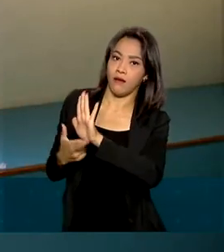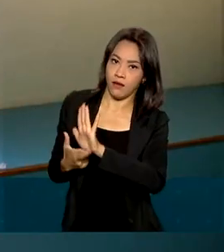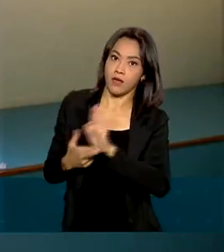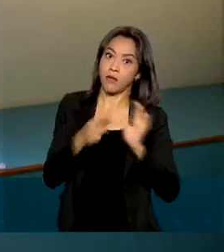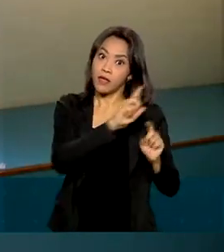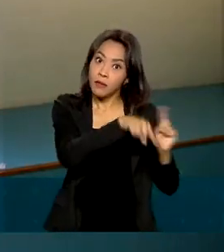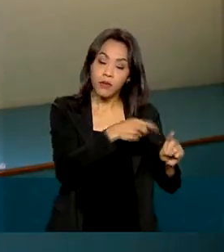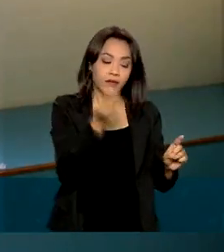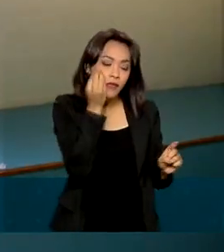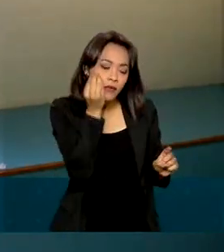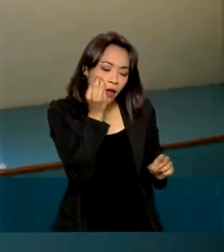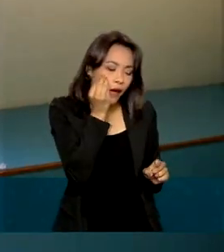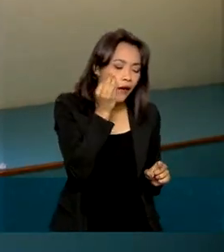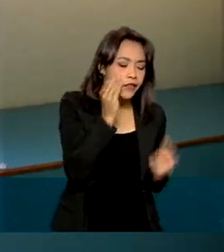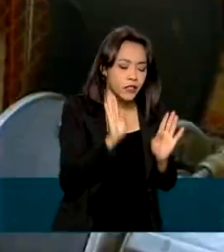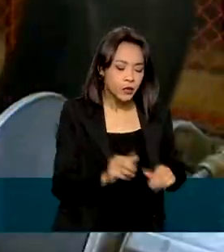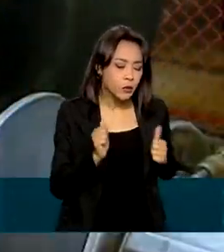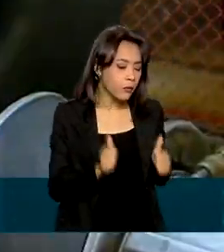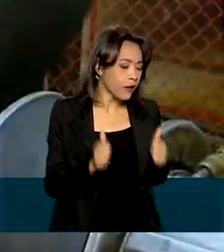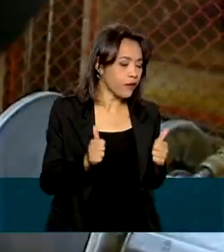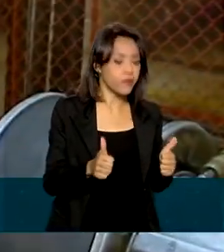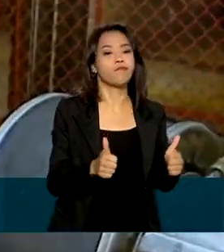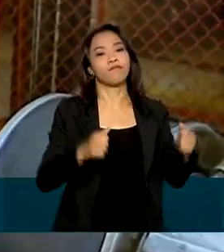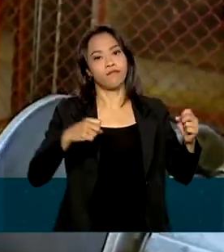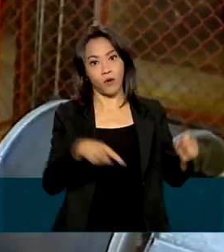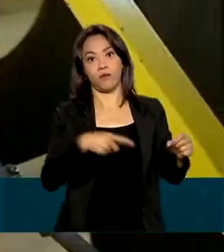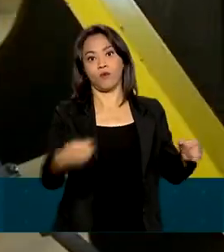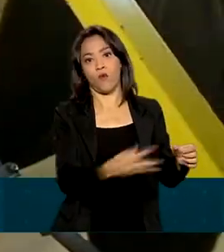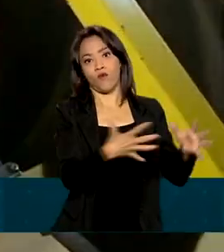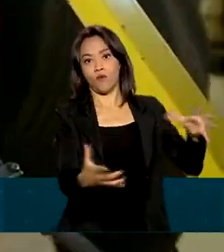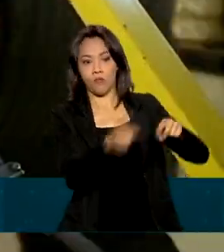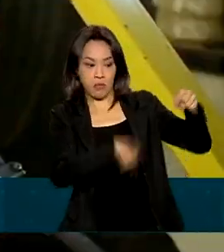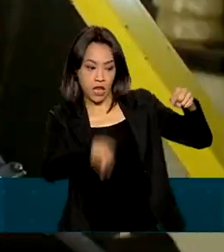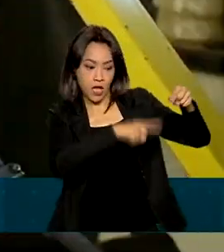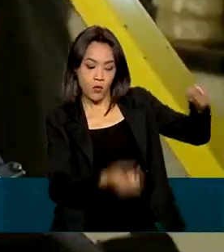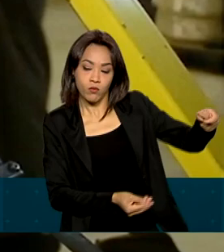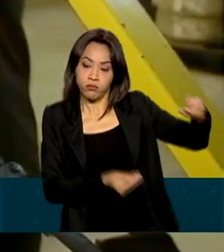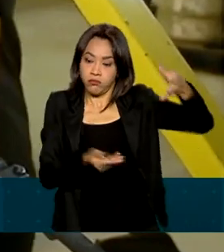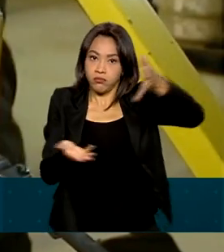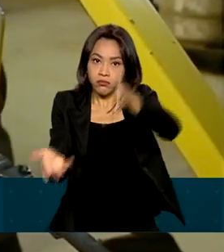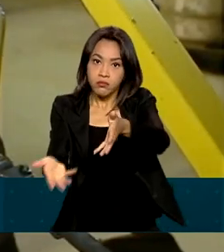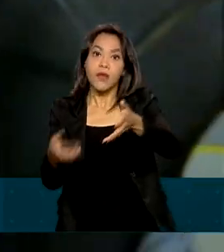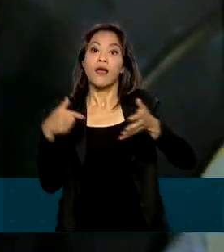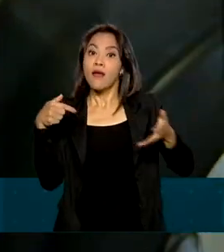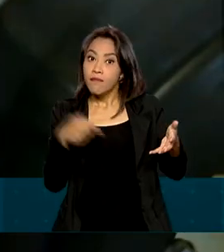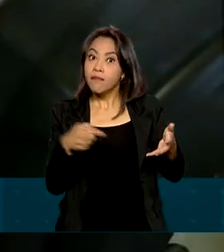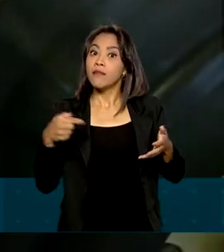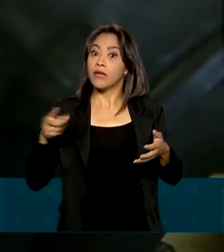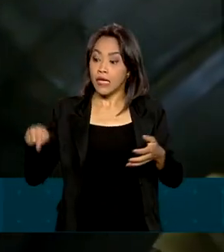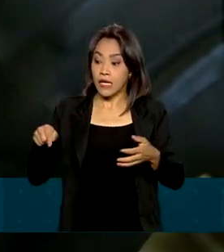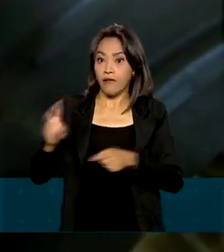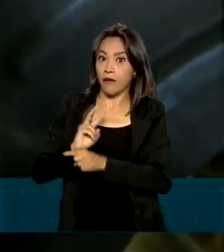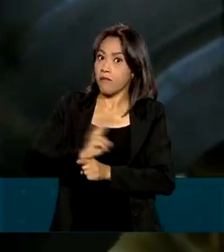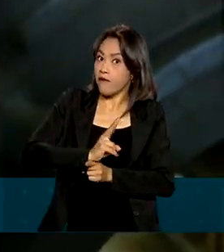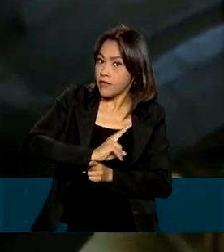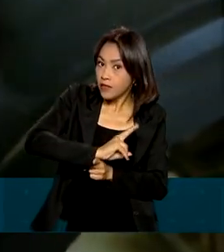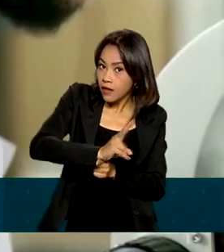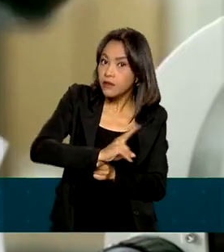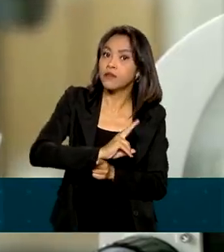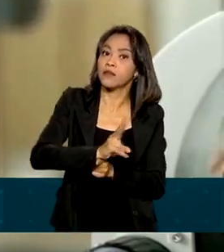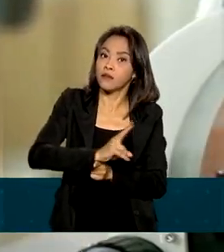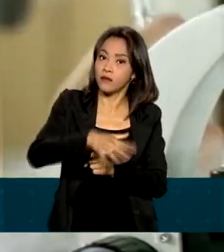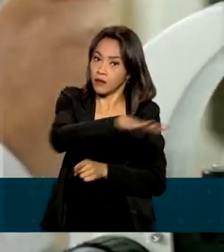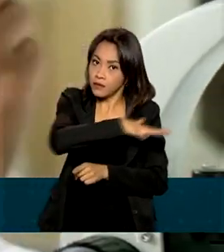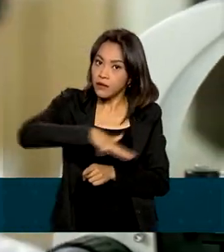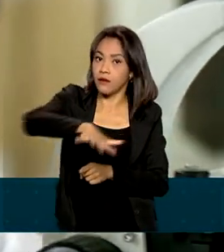seja capaz de se comportar como um pneu novo. O governo pretende aumentar a fiscalização e, ao mesmo tempo, desburocratizar um setor